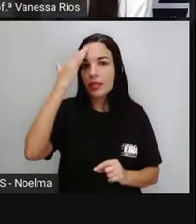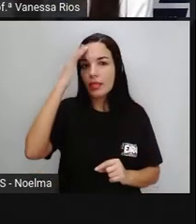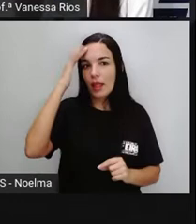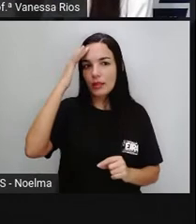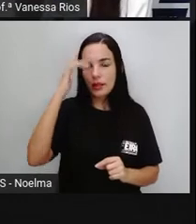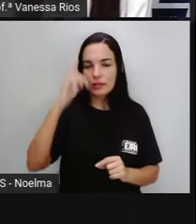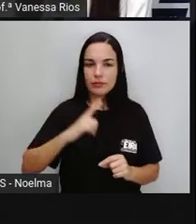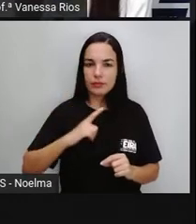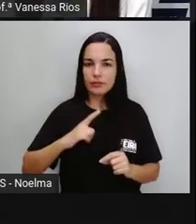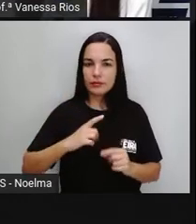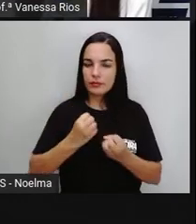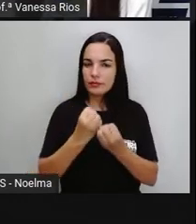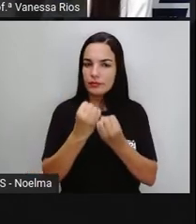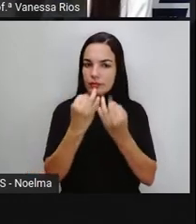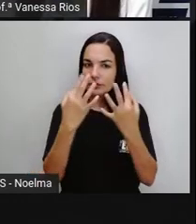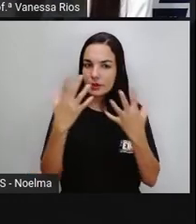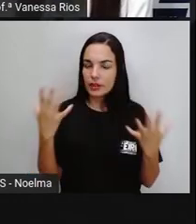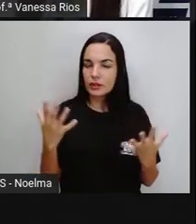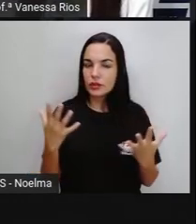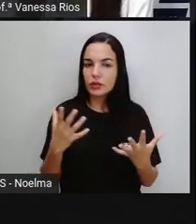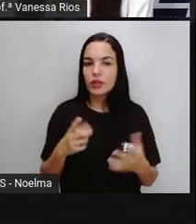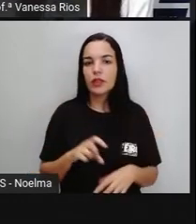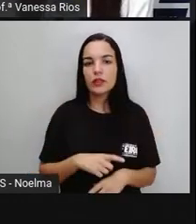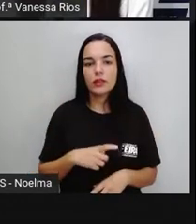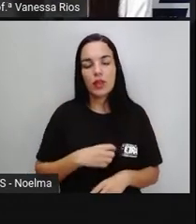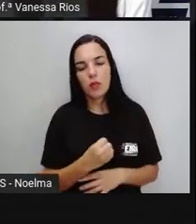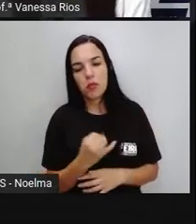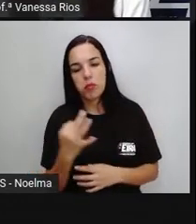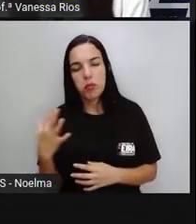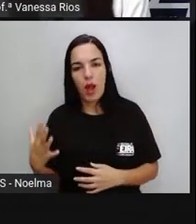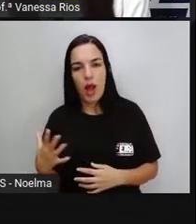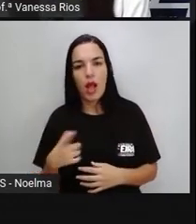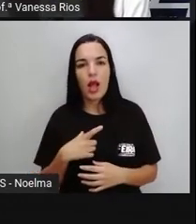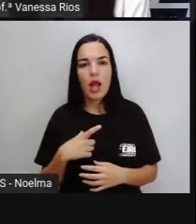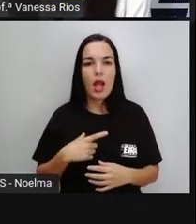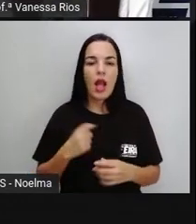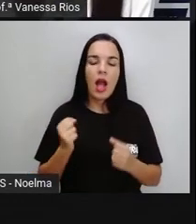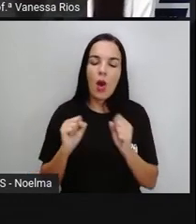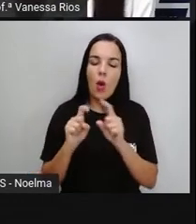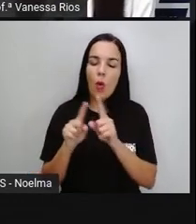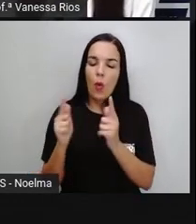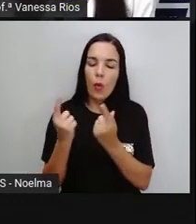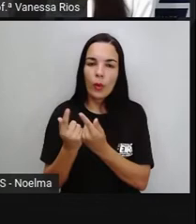aí nesses patrimônios que correspondem aos bens deixados por grupos sociais,